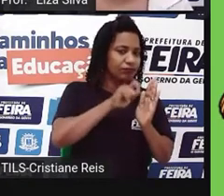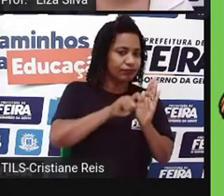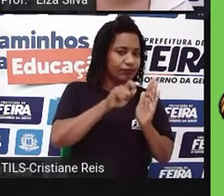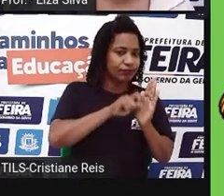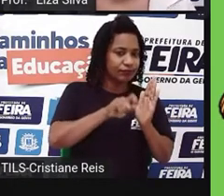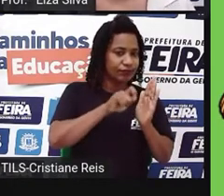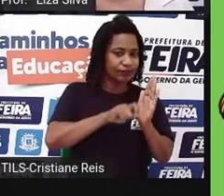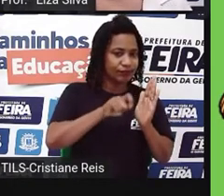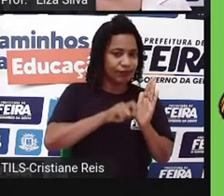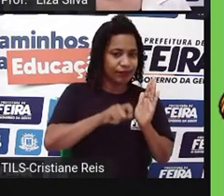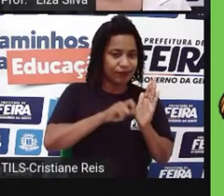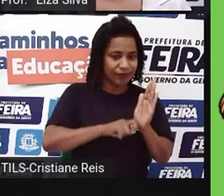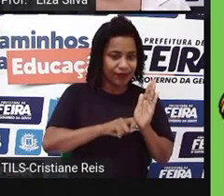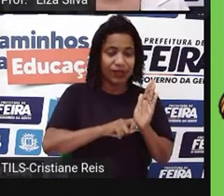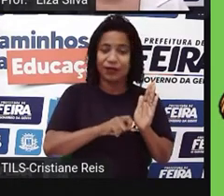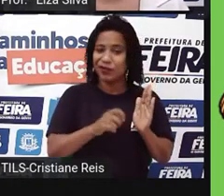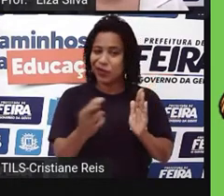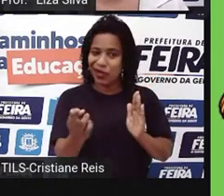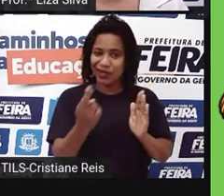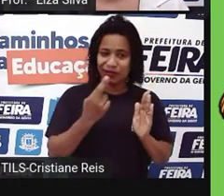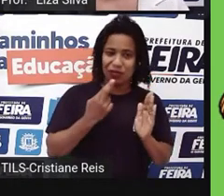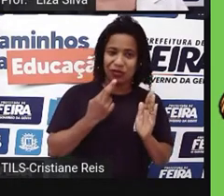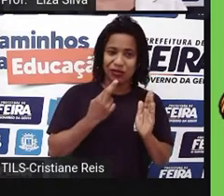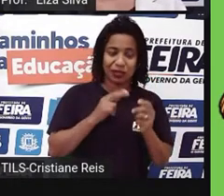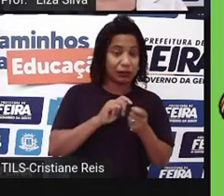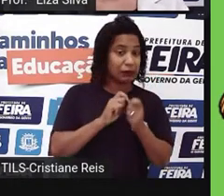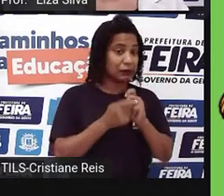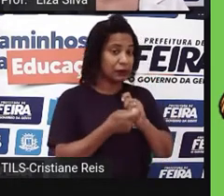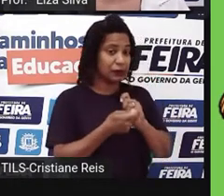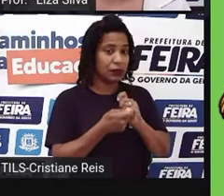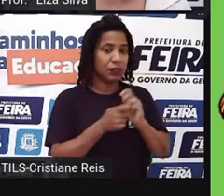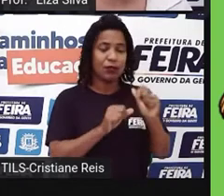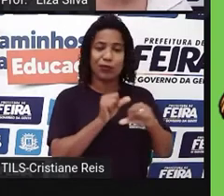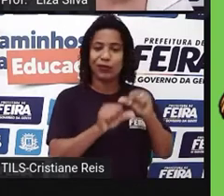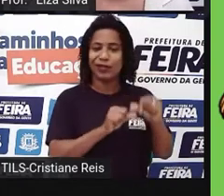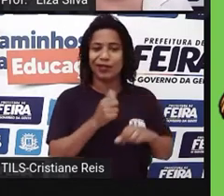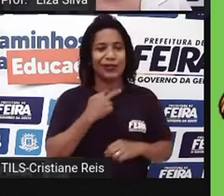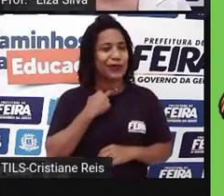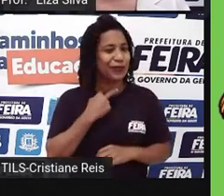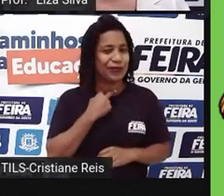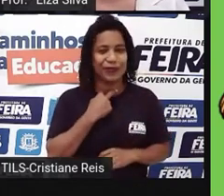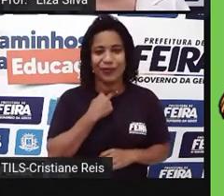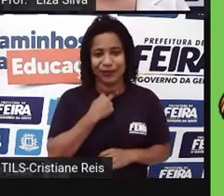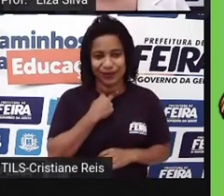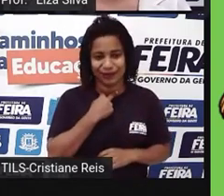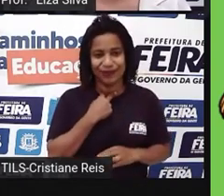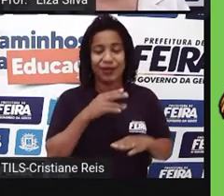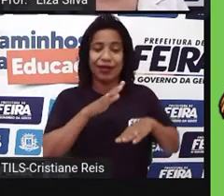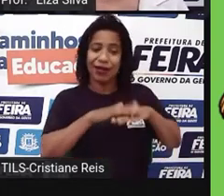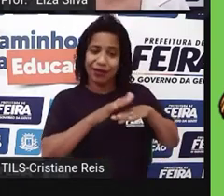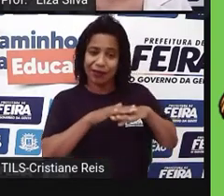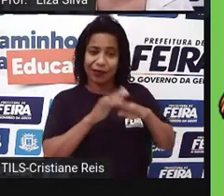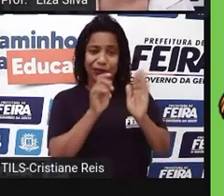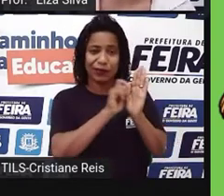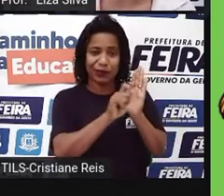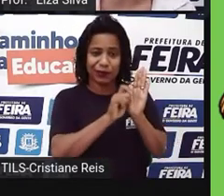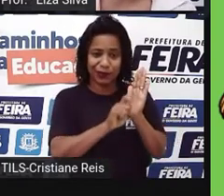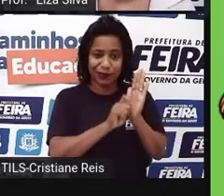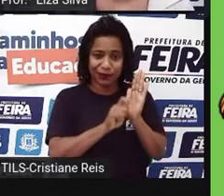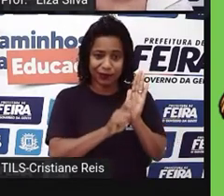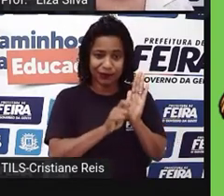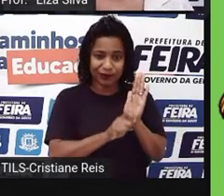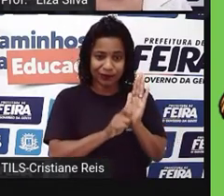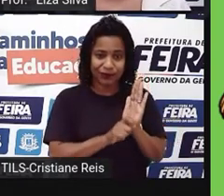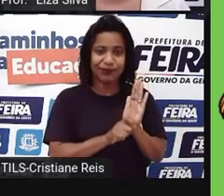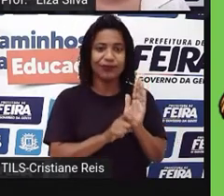mexer na resposta da pessoa, ok? A gente tem que reproduzi-la da maneira como o entrevistado ou a entrevistada